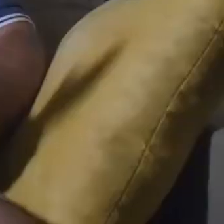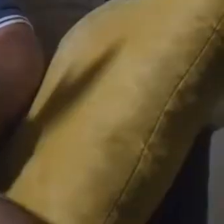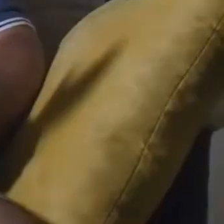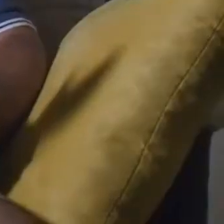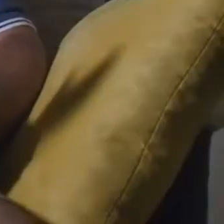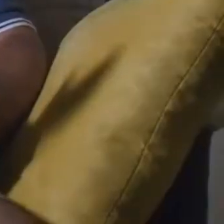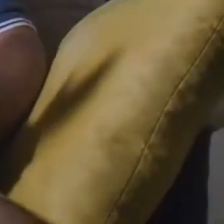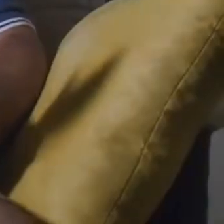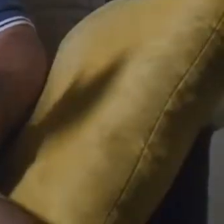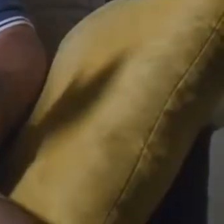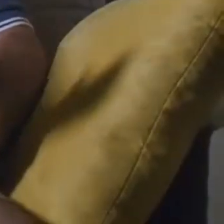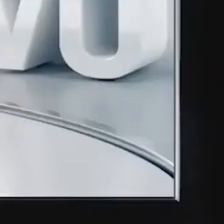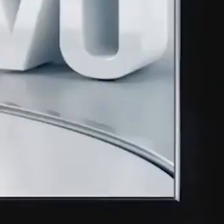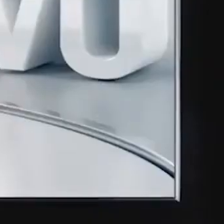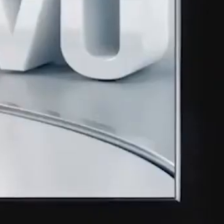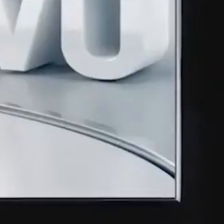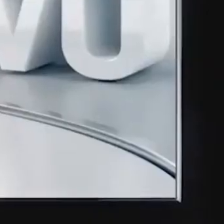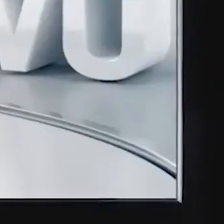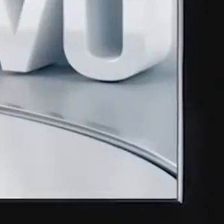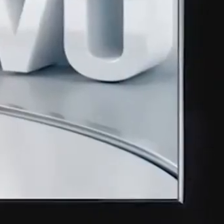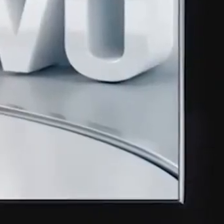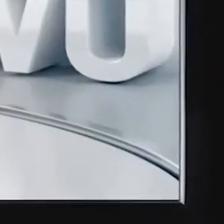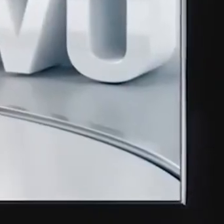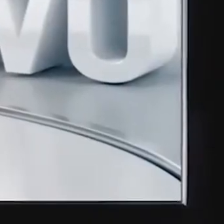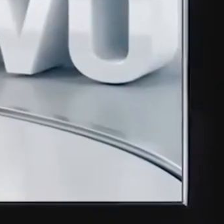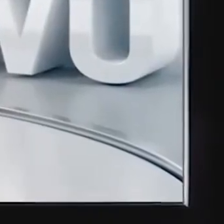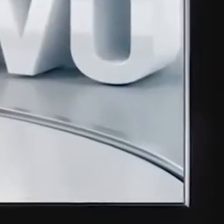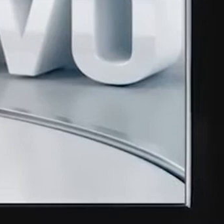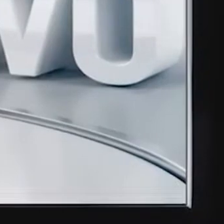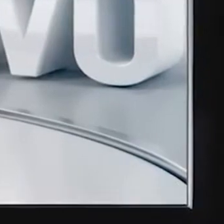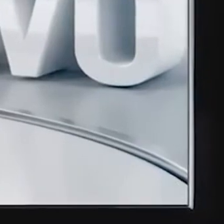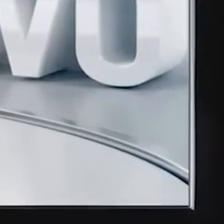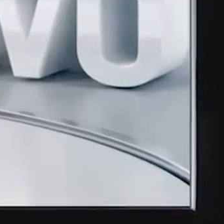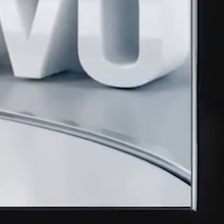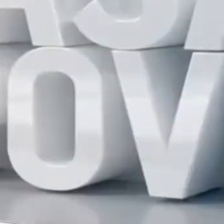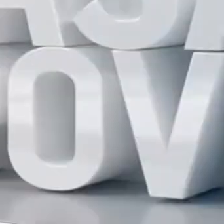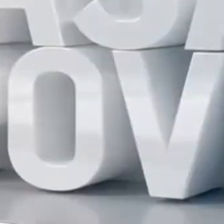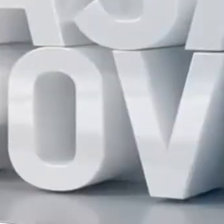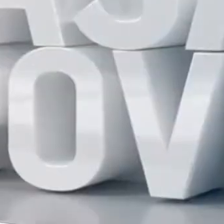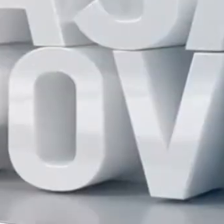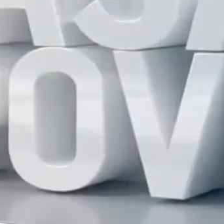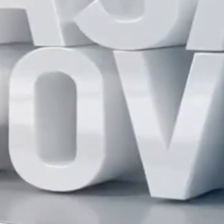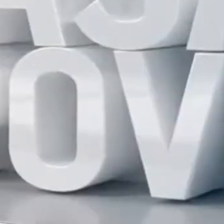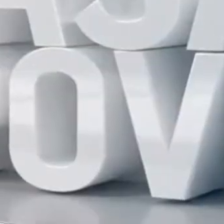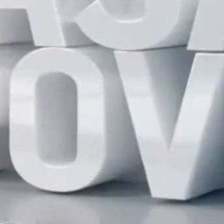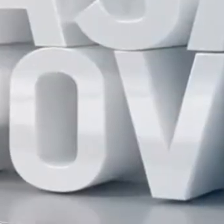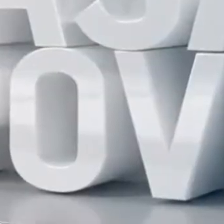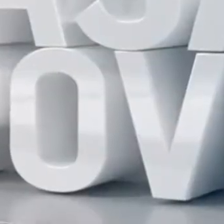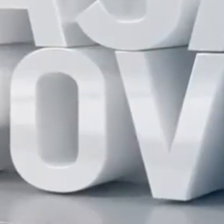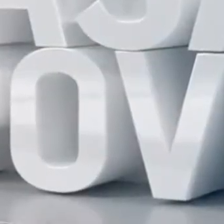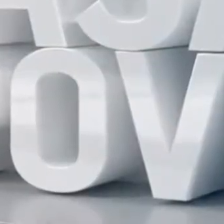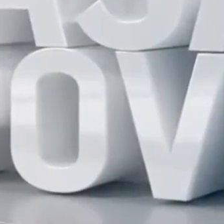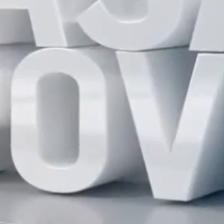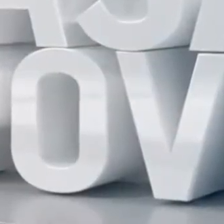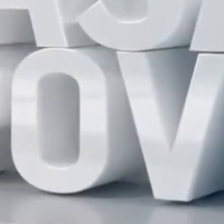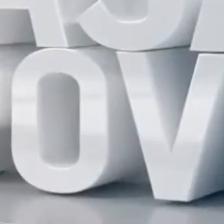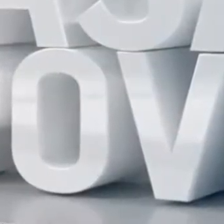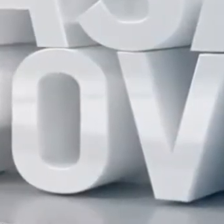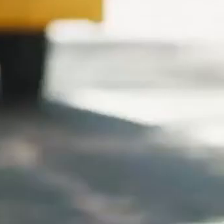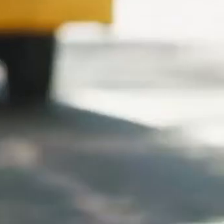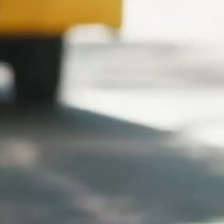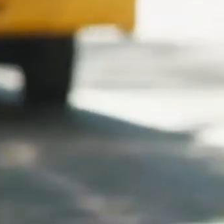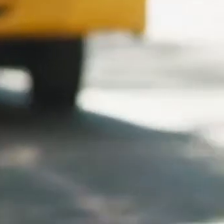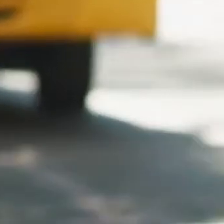mesmo! Aí do outro lado da tela! Você já conhece a Lese? Ou melhor, a Casa do Povo? Nela você pode participar e ver as